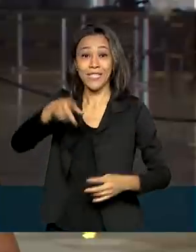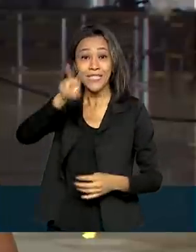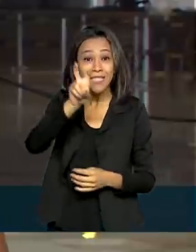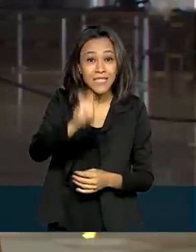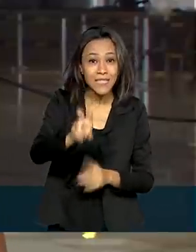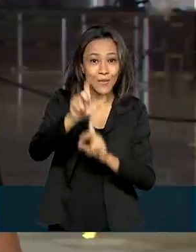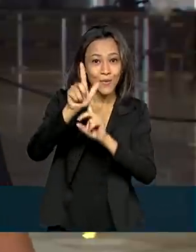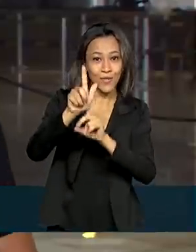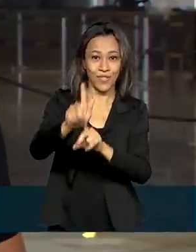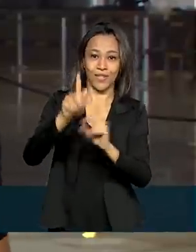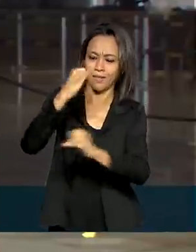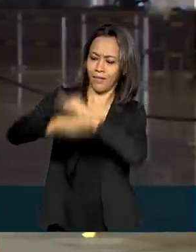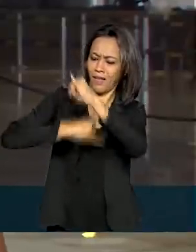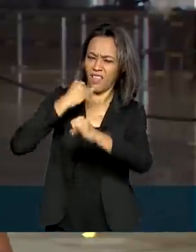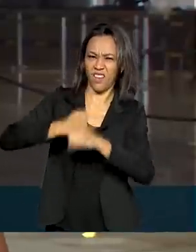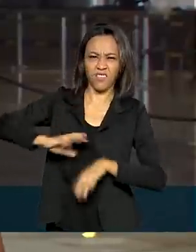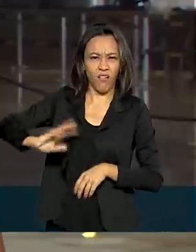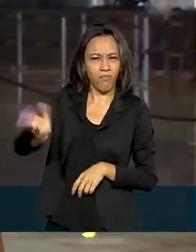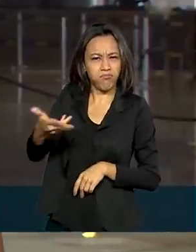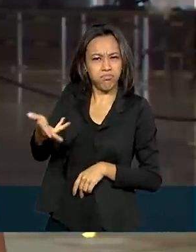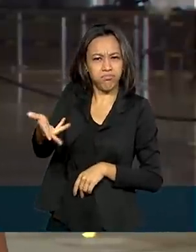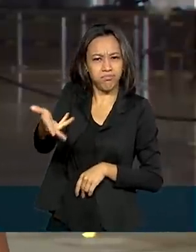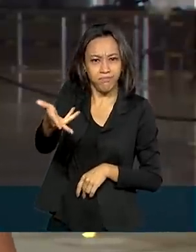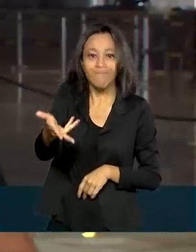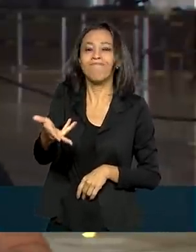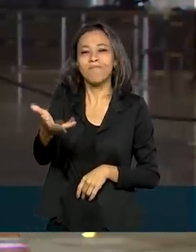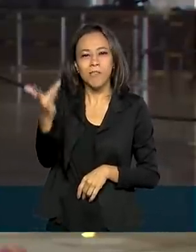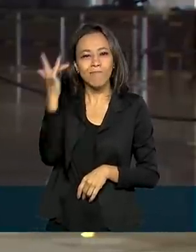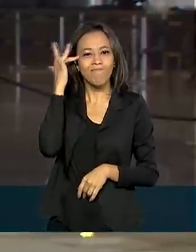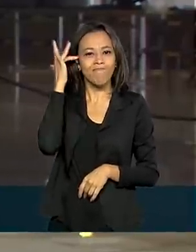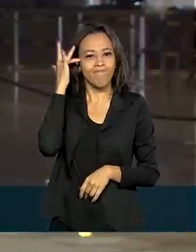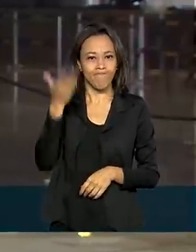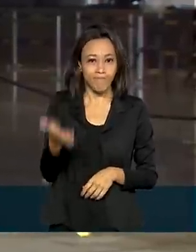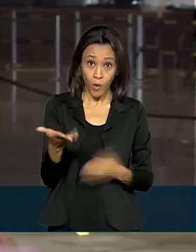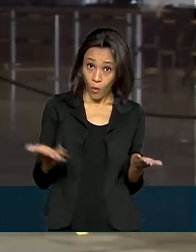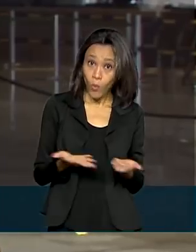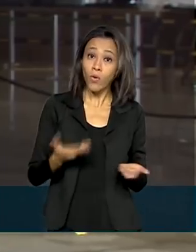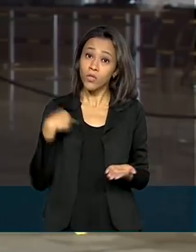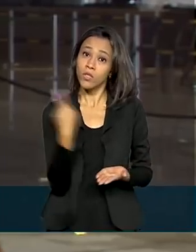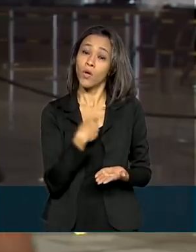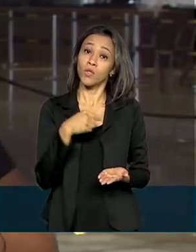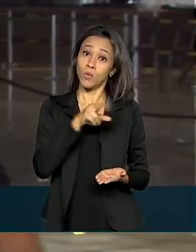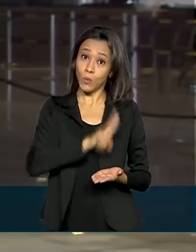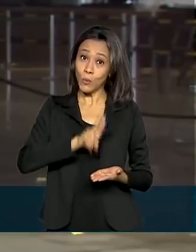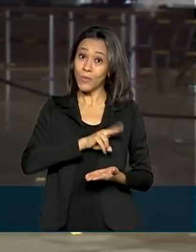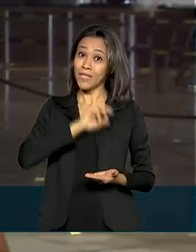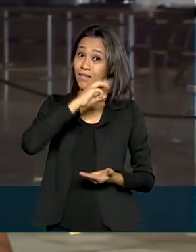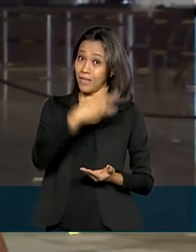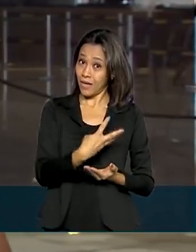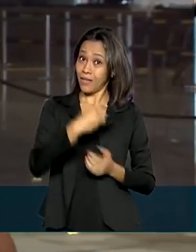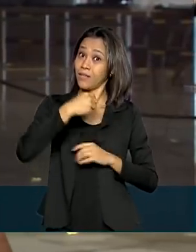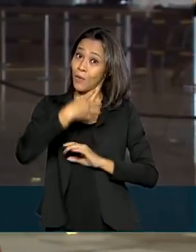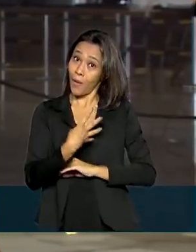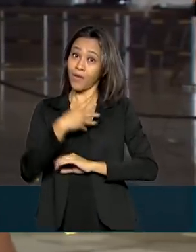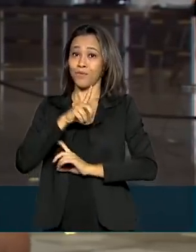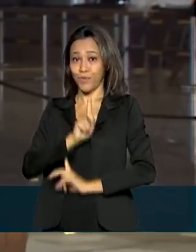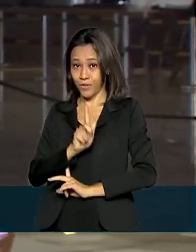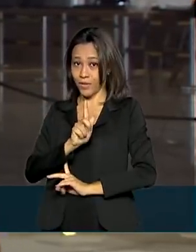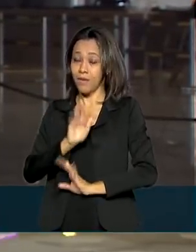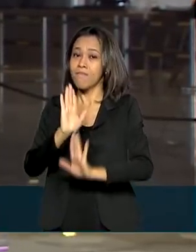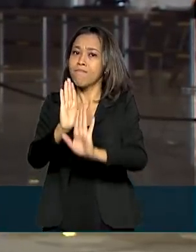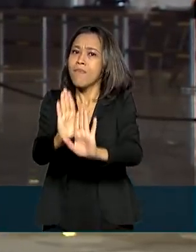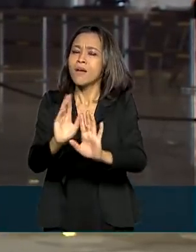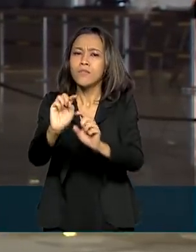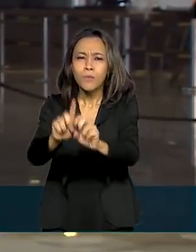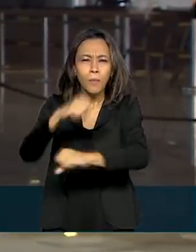da internet móvel, muito mais rápida e também moderna. Hoje a gente usa a tecnologia 3 e 4G, mas a previsão é que já